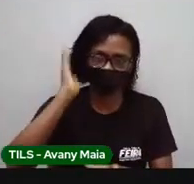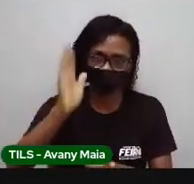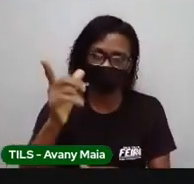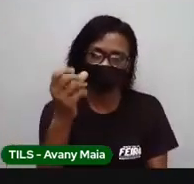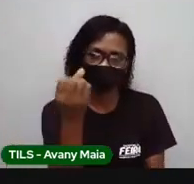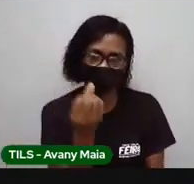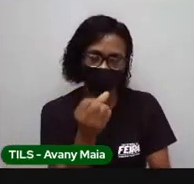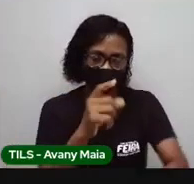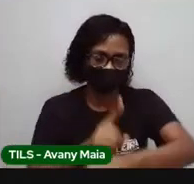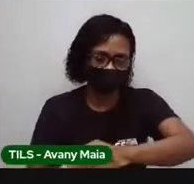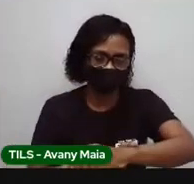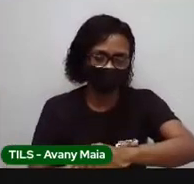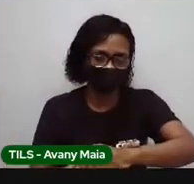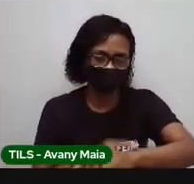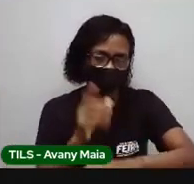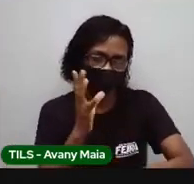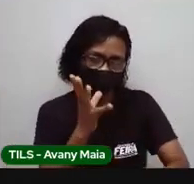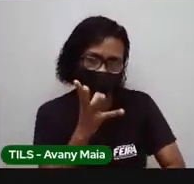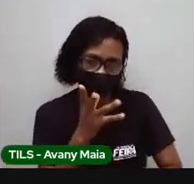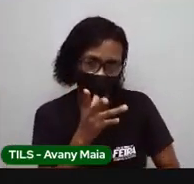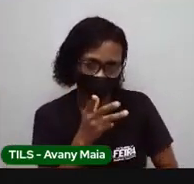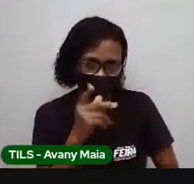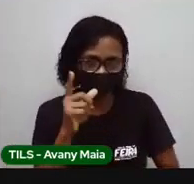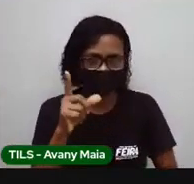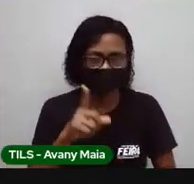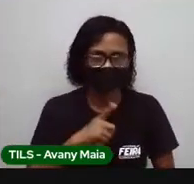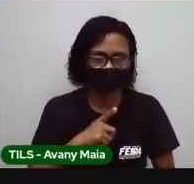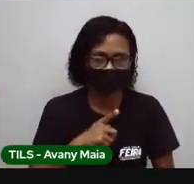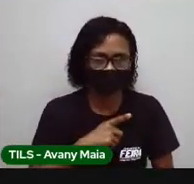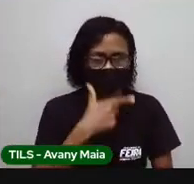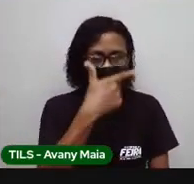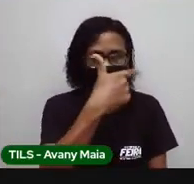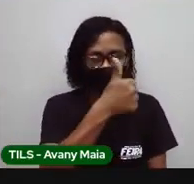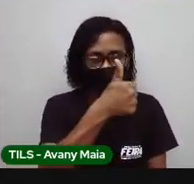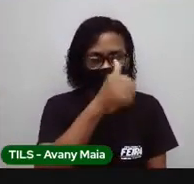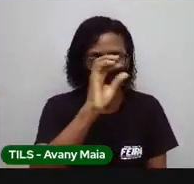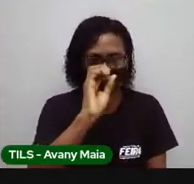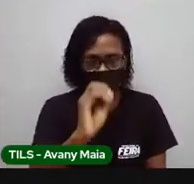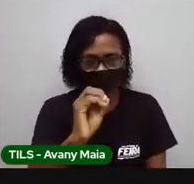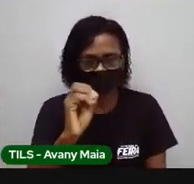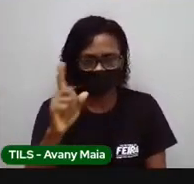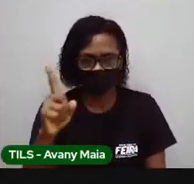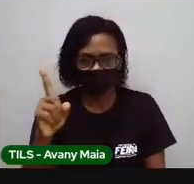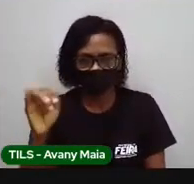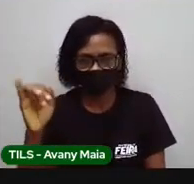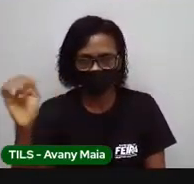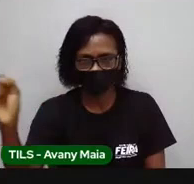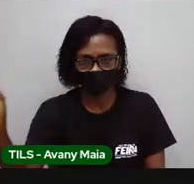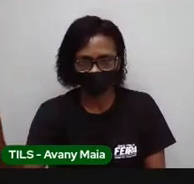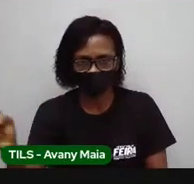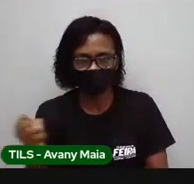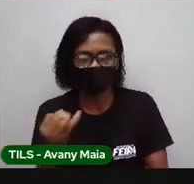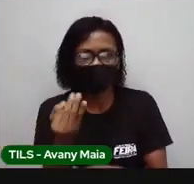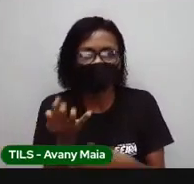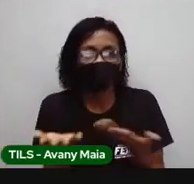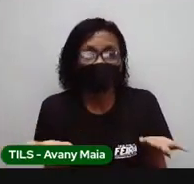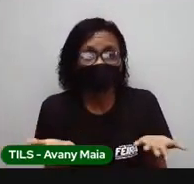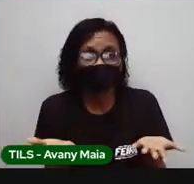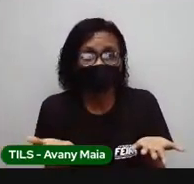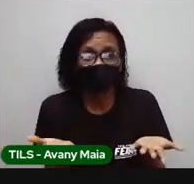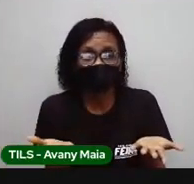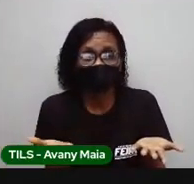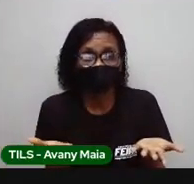dia, durante um período de 10 dias. Qual o consumo de energia elétrica